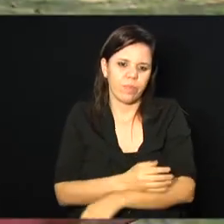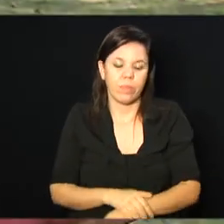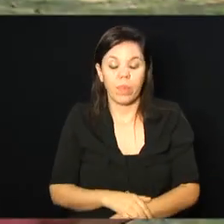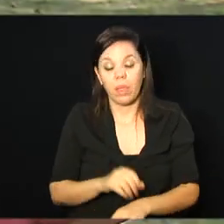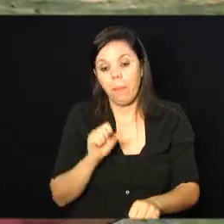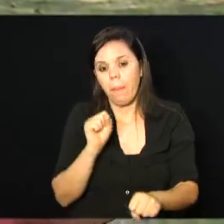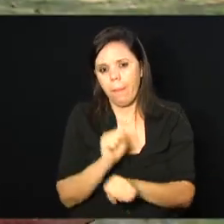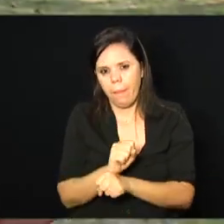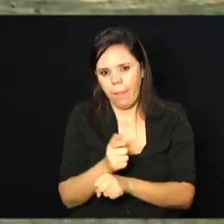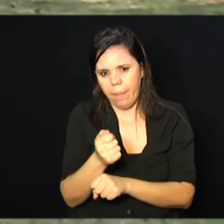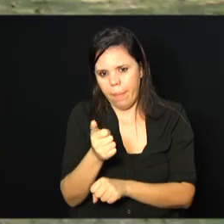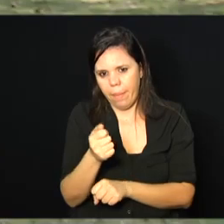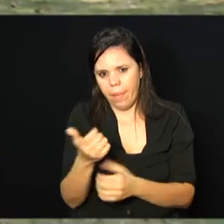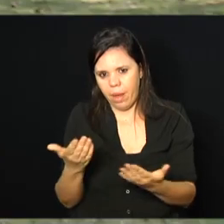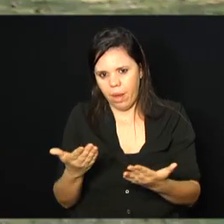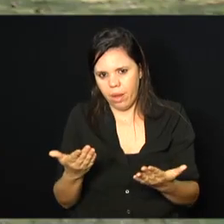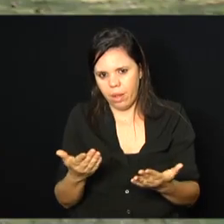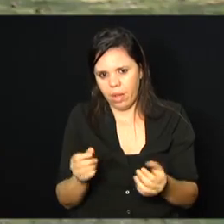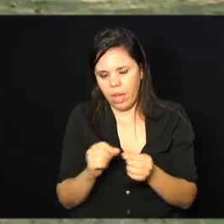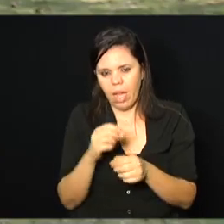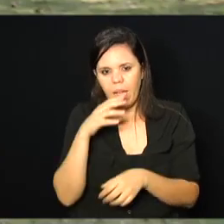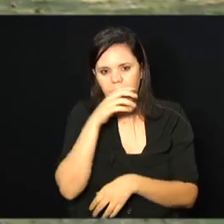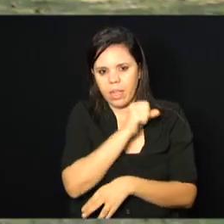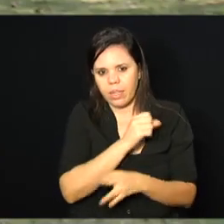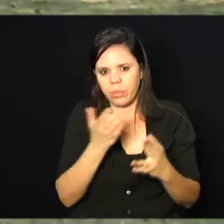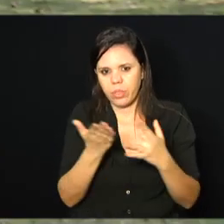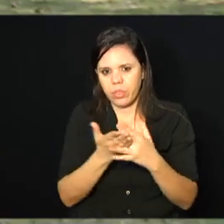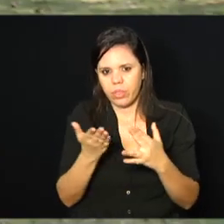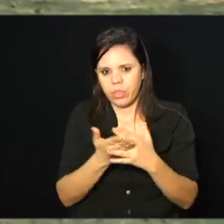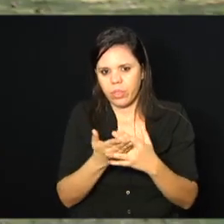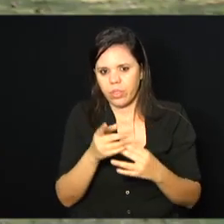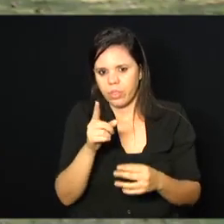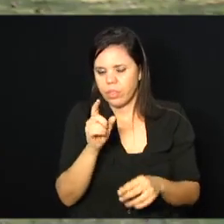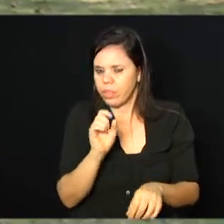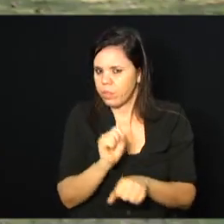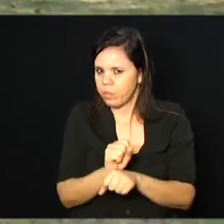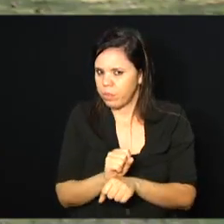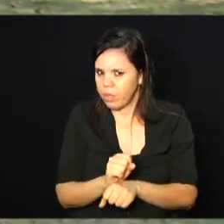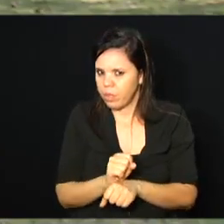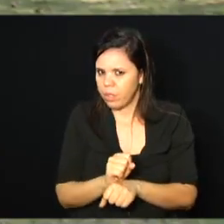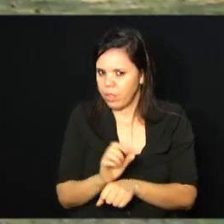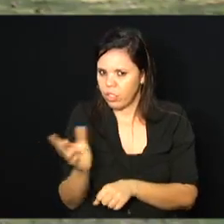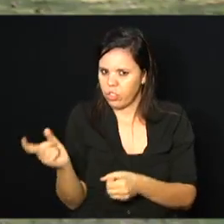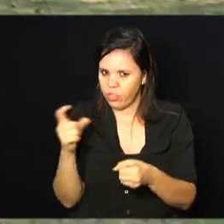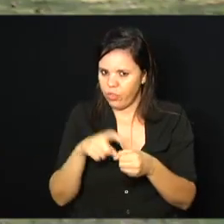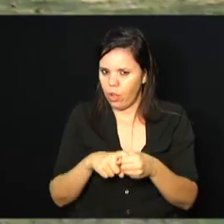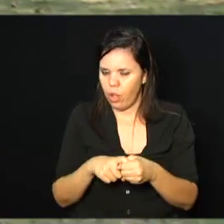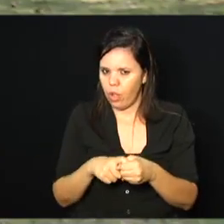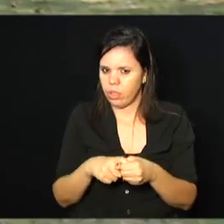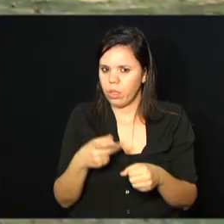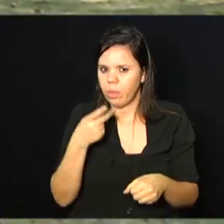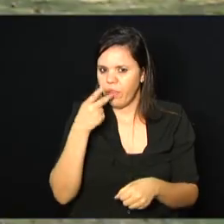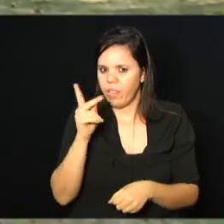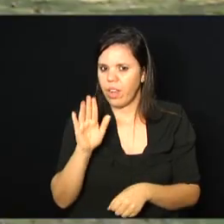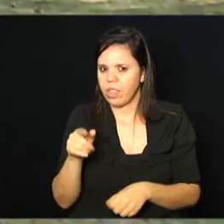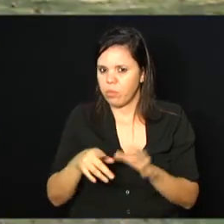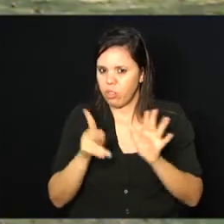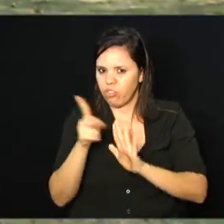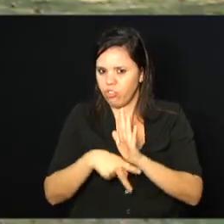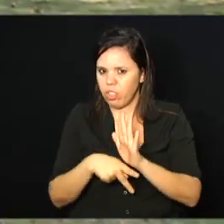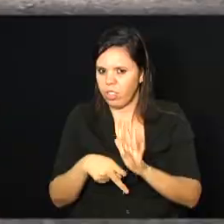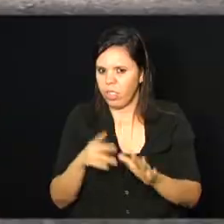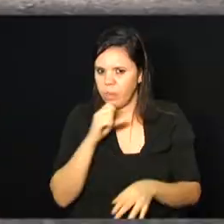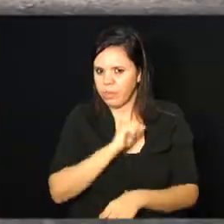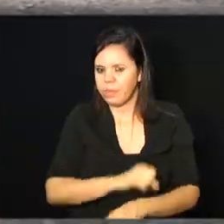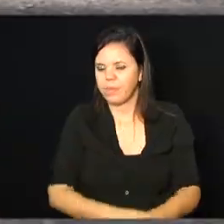agora, porque a gente vai fazer um rápido intervalo. Você não sai daí, que daqui a pouco a gente volta para falar mais sobre esse projeto. É rapidinho.